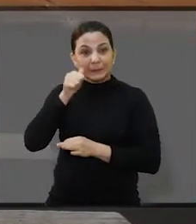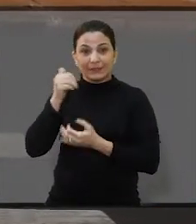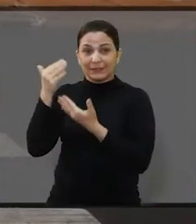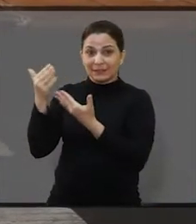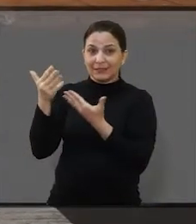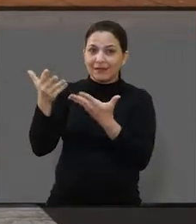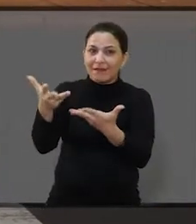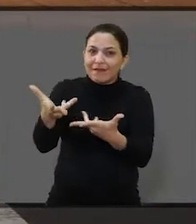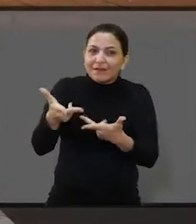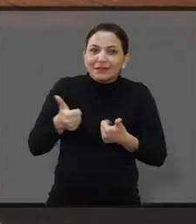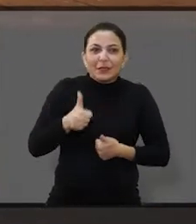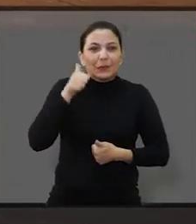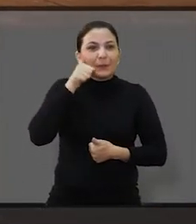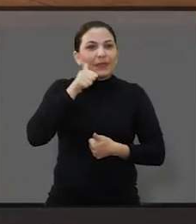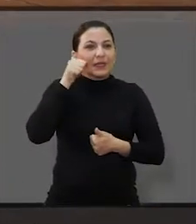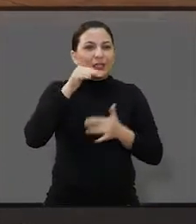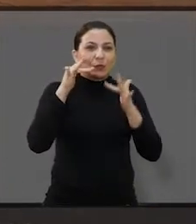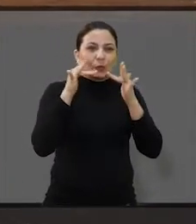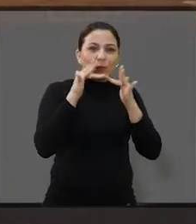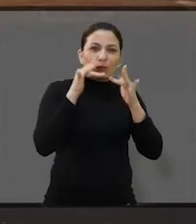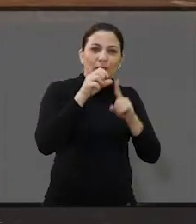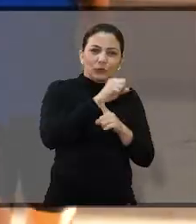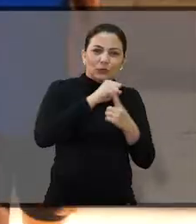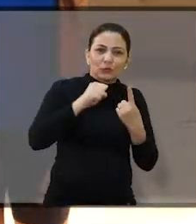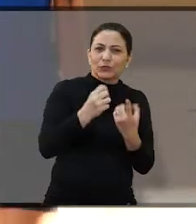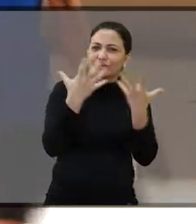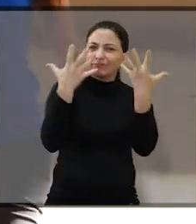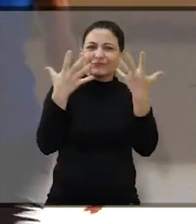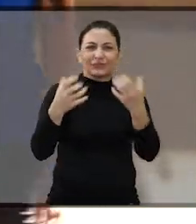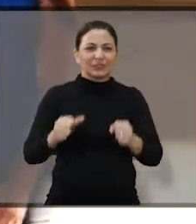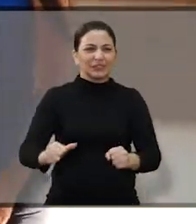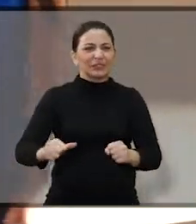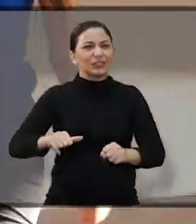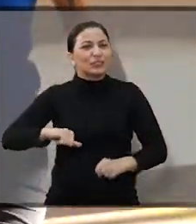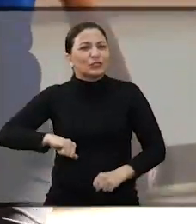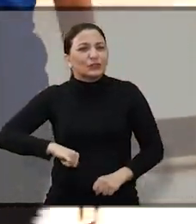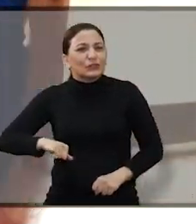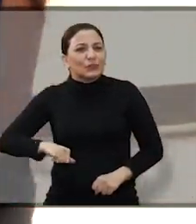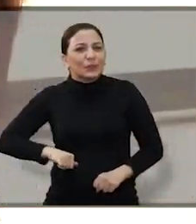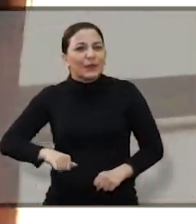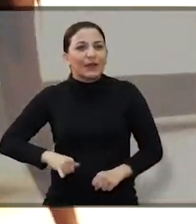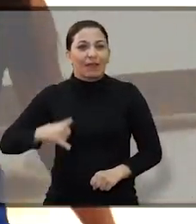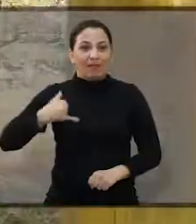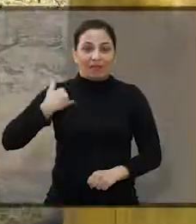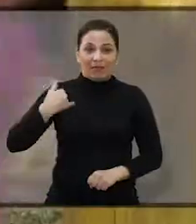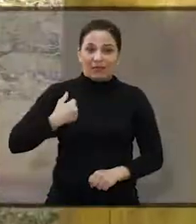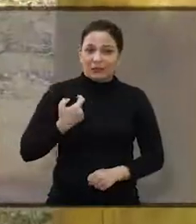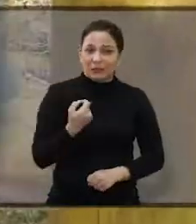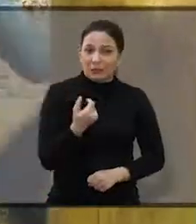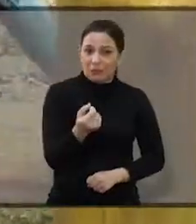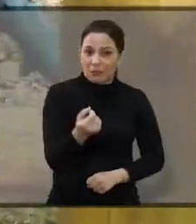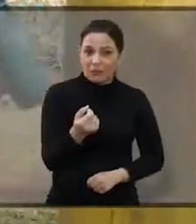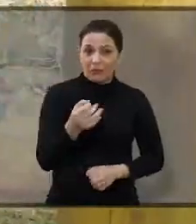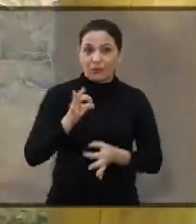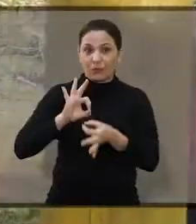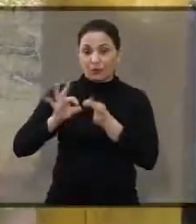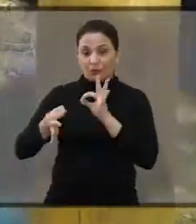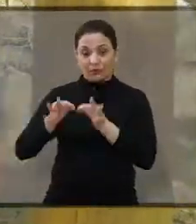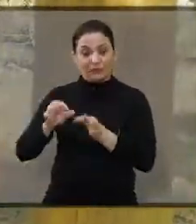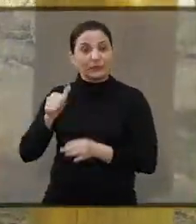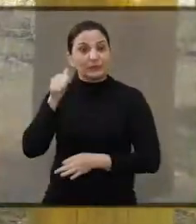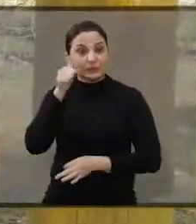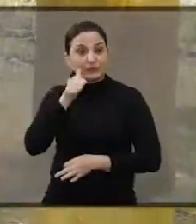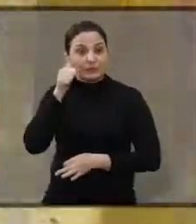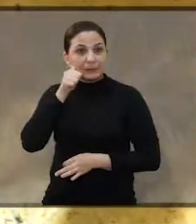Meninas recebe esses seres, muitas vezes arredios e endurecidos pelo sofrimento, apesar da pouca idade.